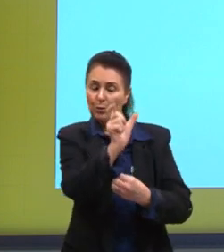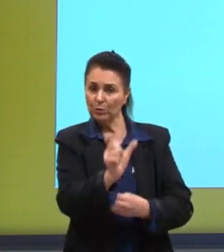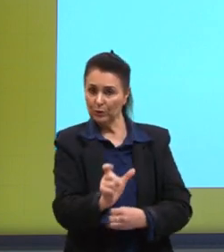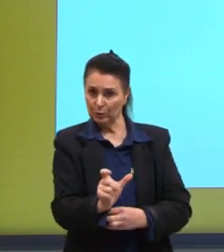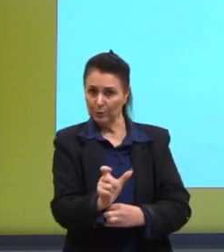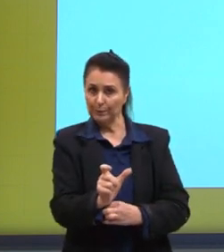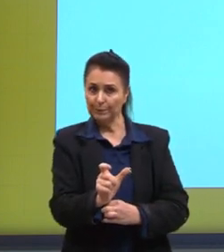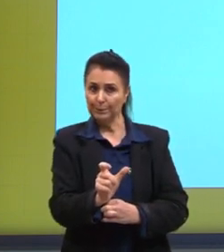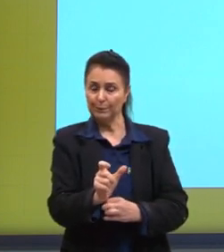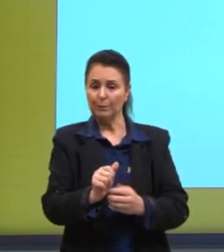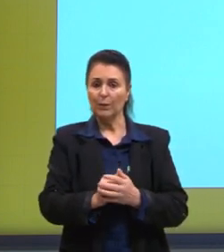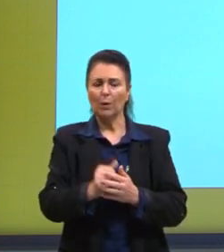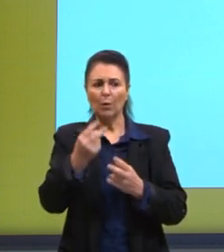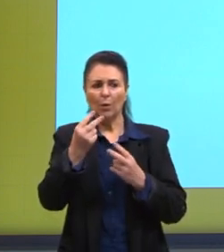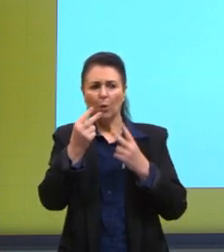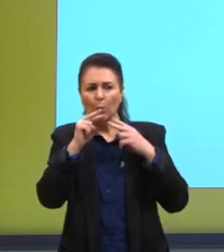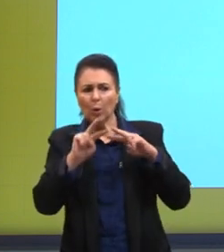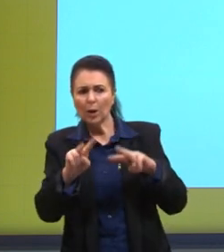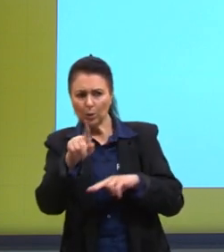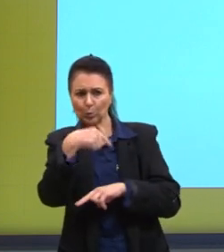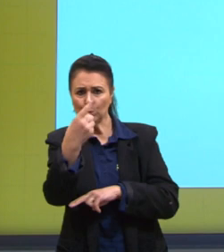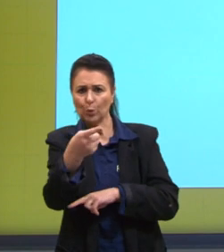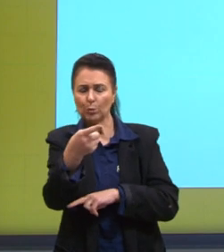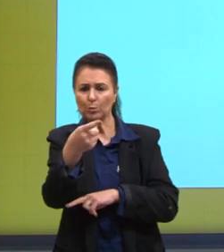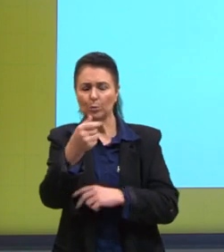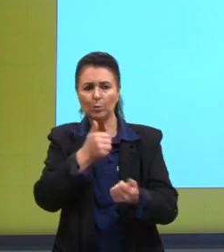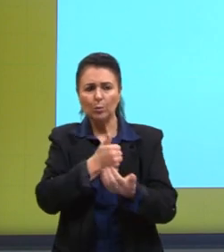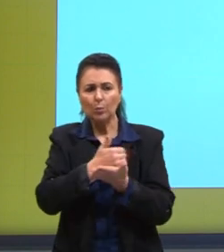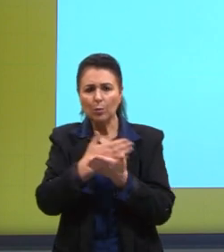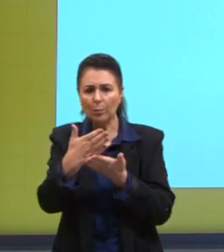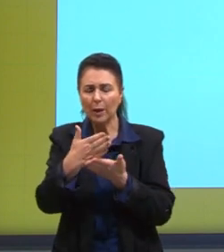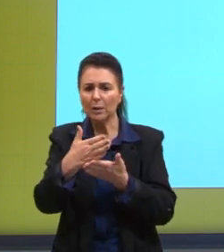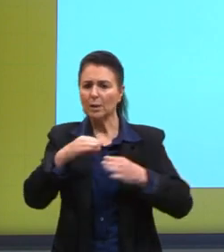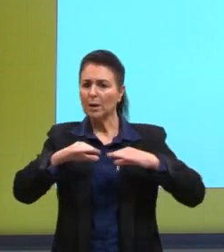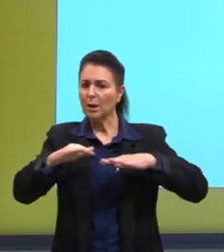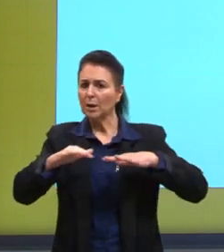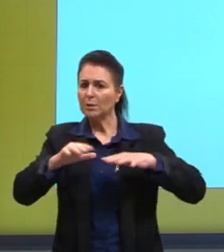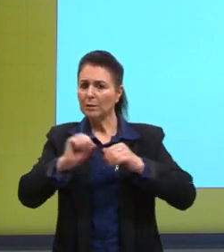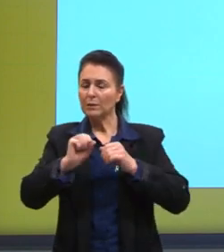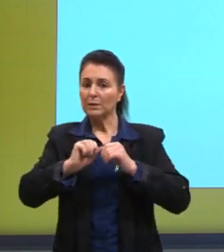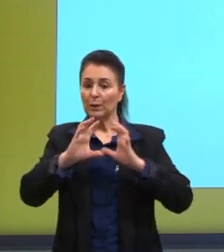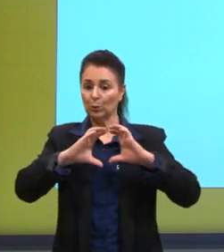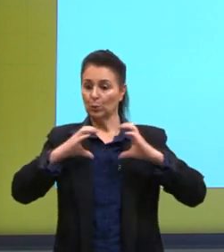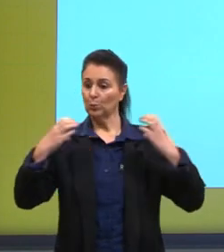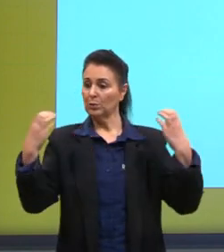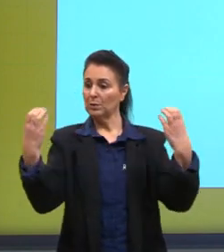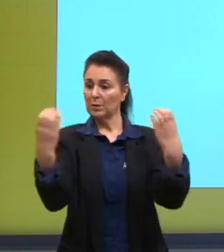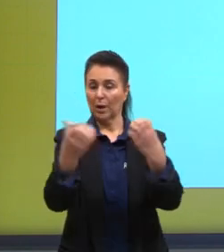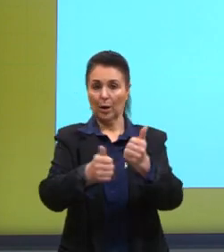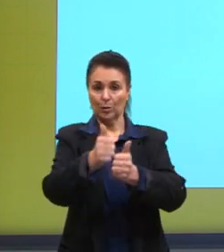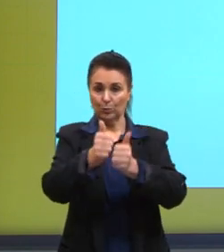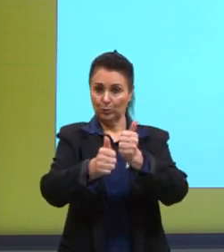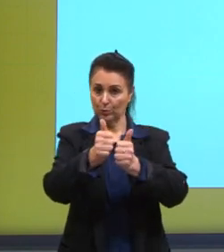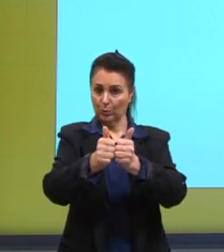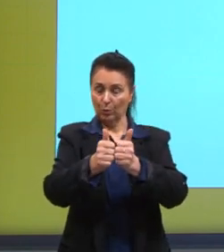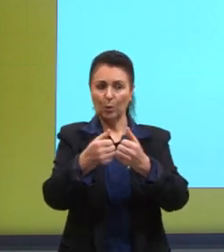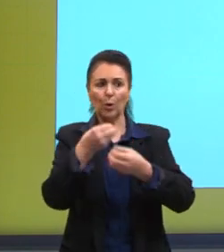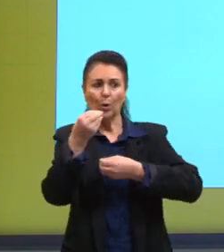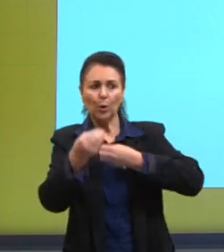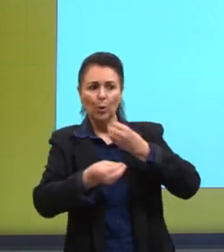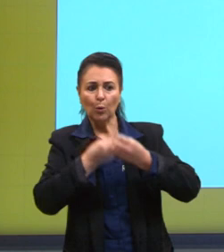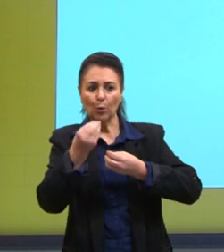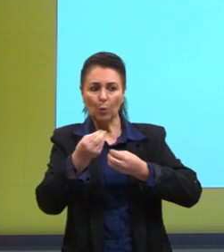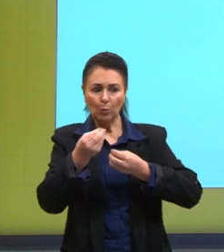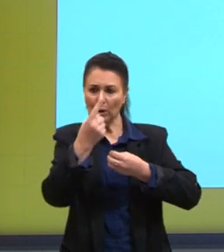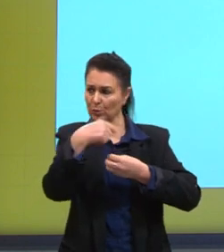olhando os demais, passa a agir. Então, dentro do estádio, o ser humano dentro do estádio, como os demais